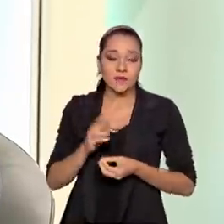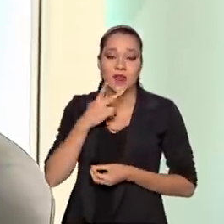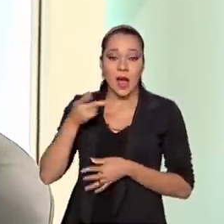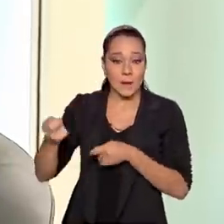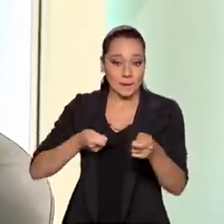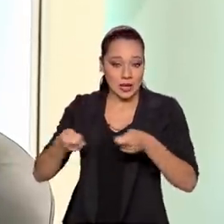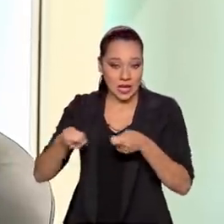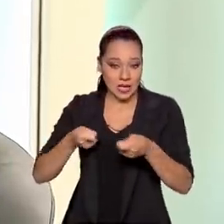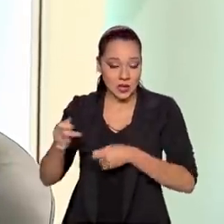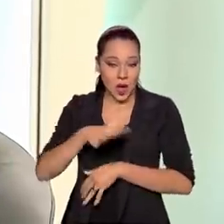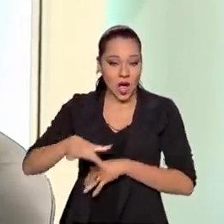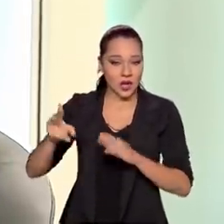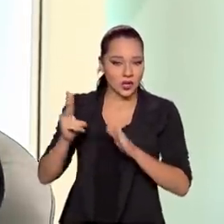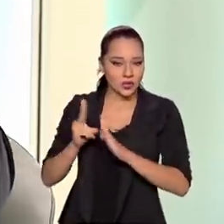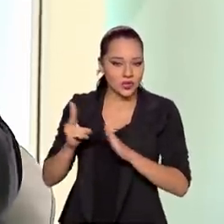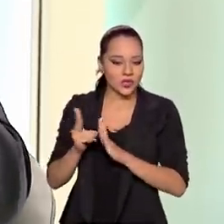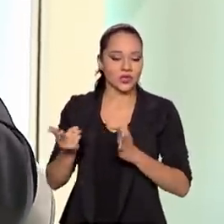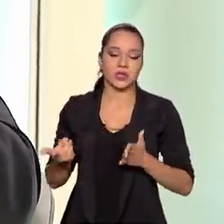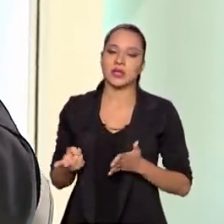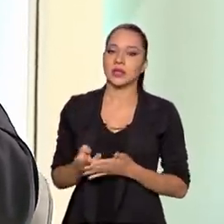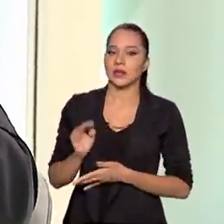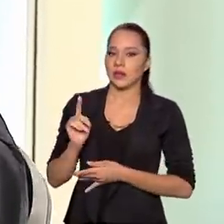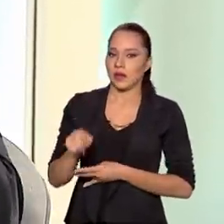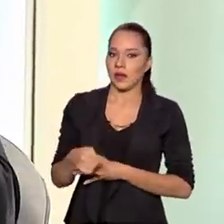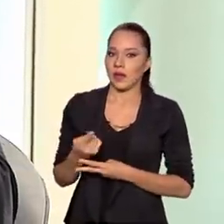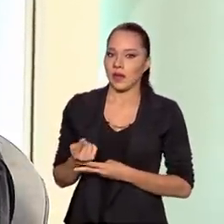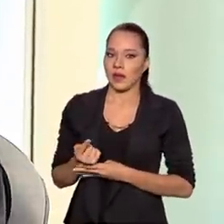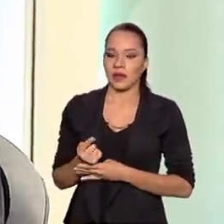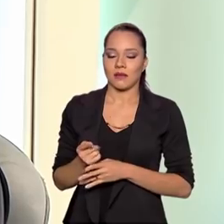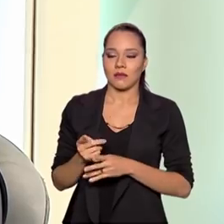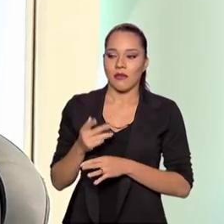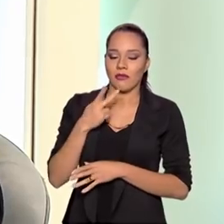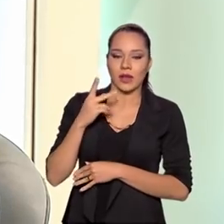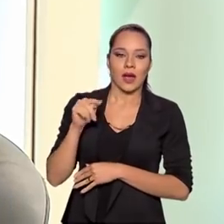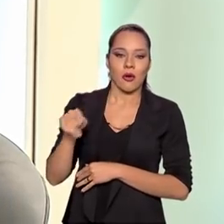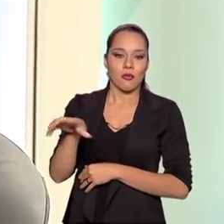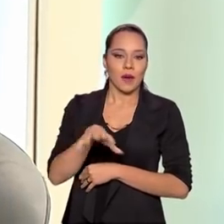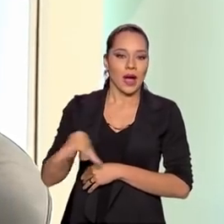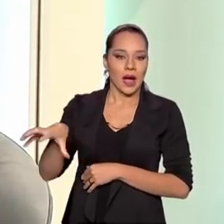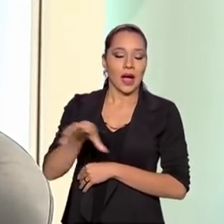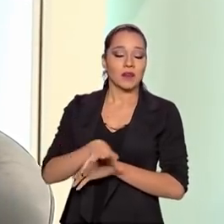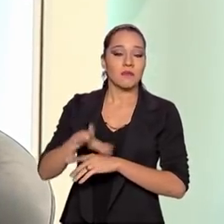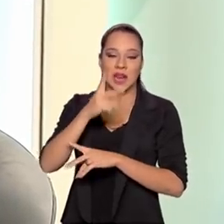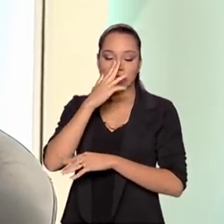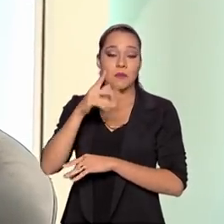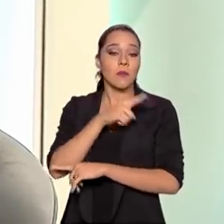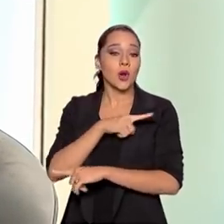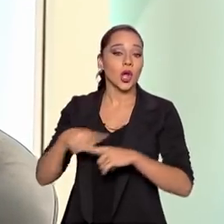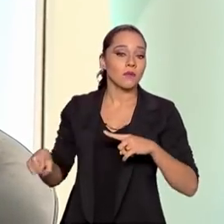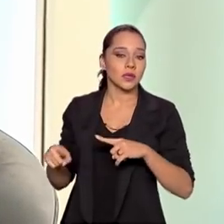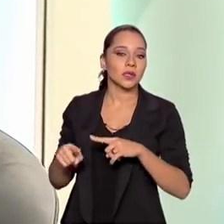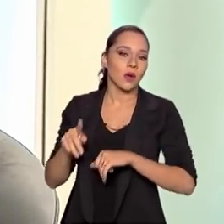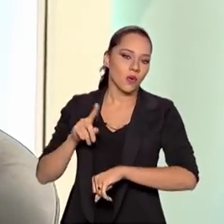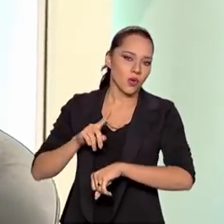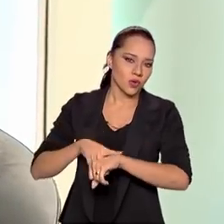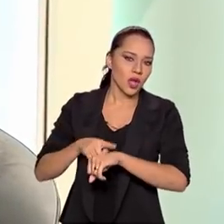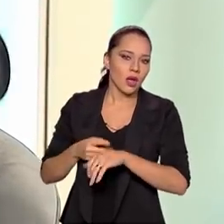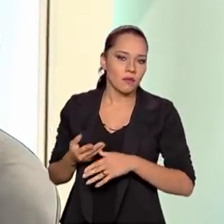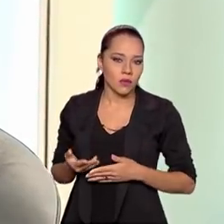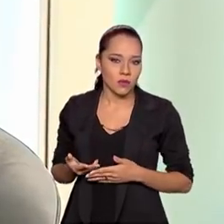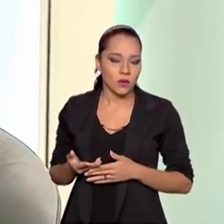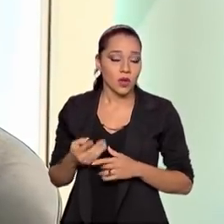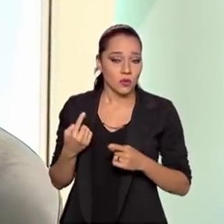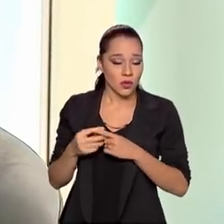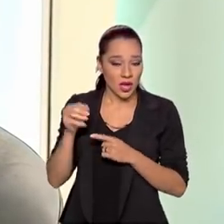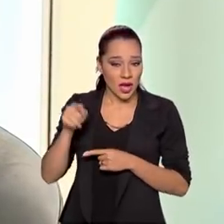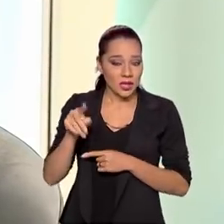mineração em área indígena é identificar um aspecto de proibição temporal. Porque